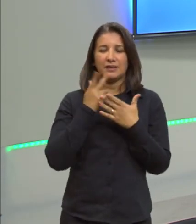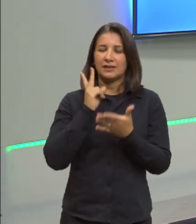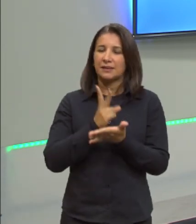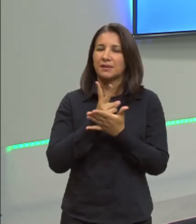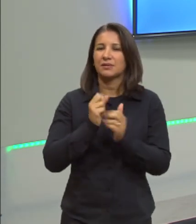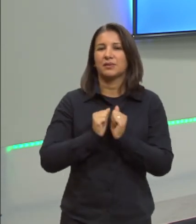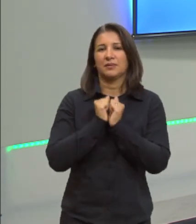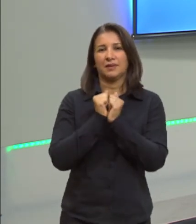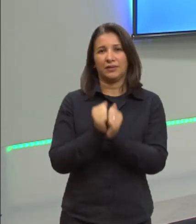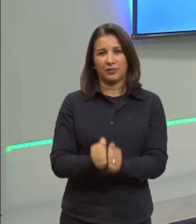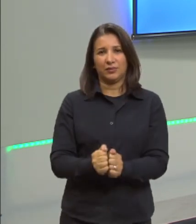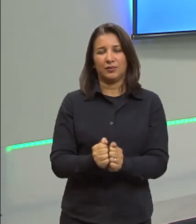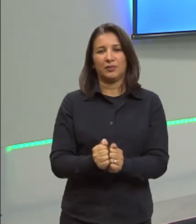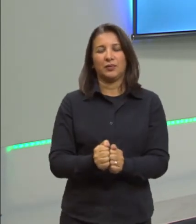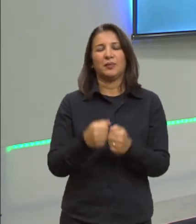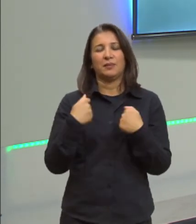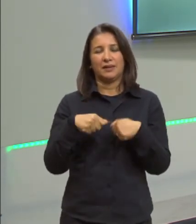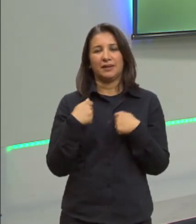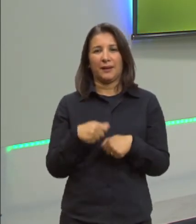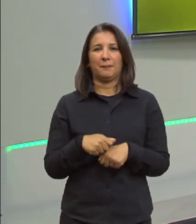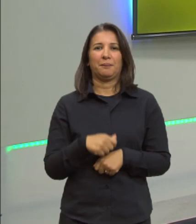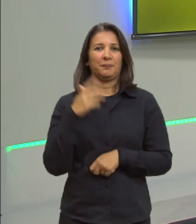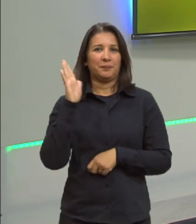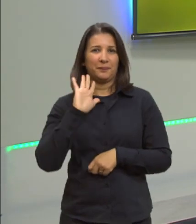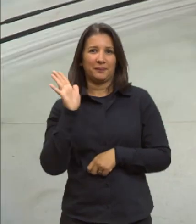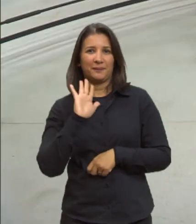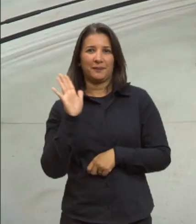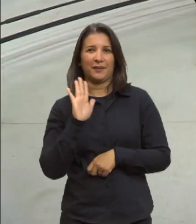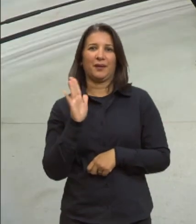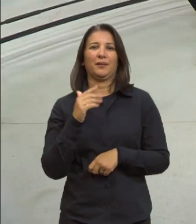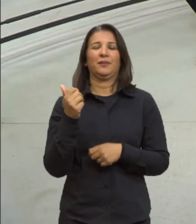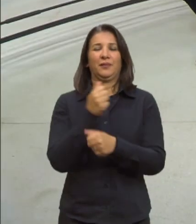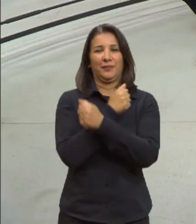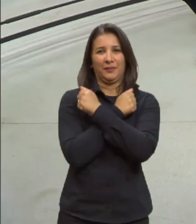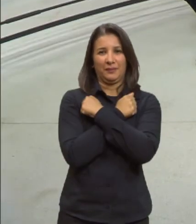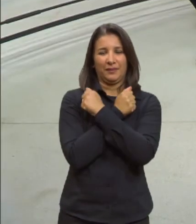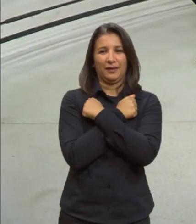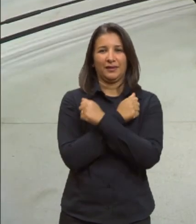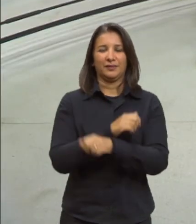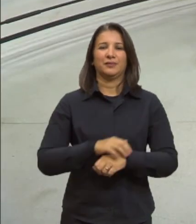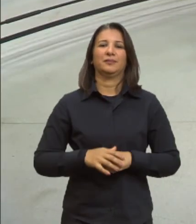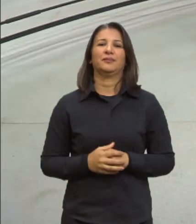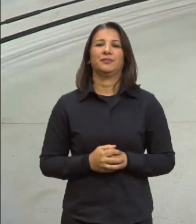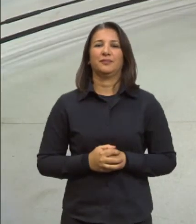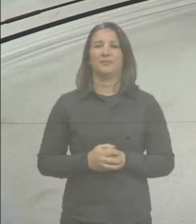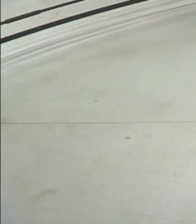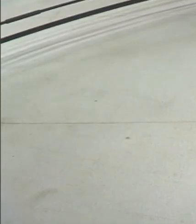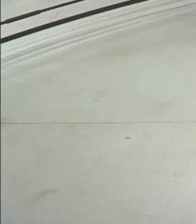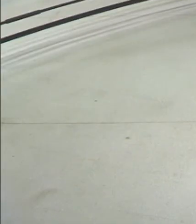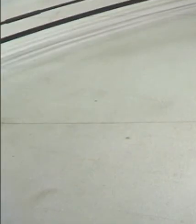quando vocês precisarem. Tchau, tchau e até a próxima. Um abraço. Tchau. Tchau.